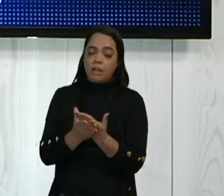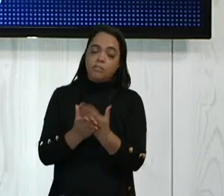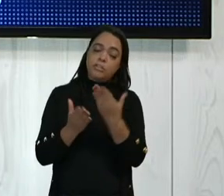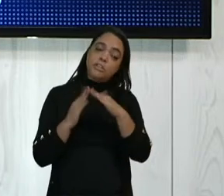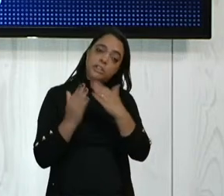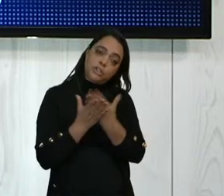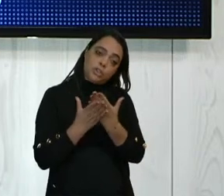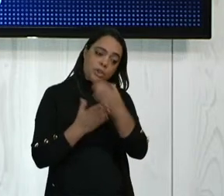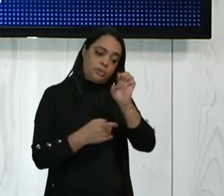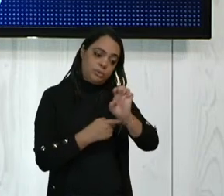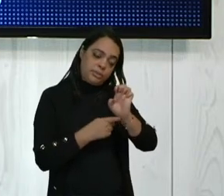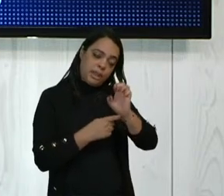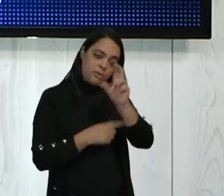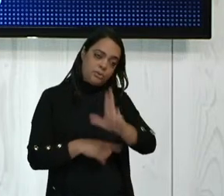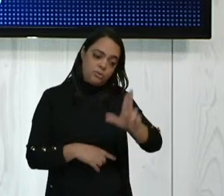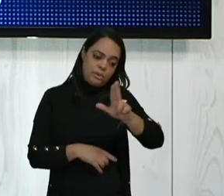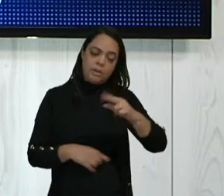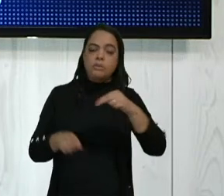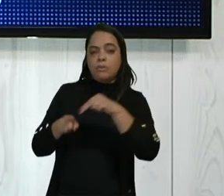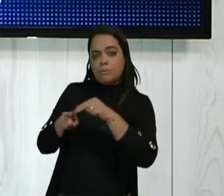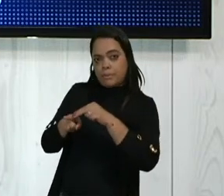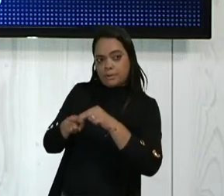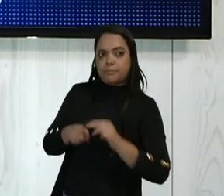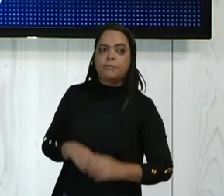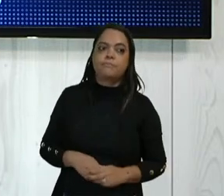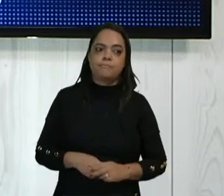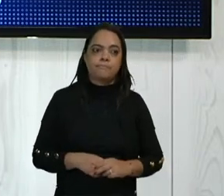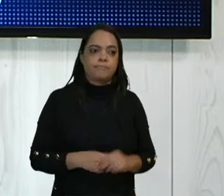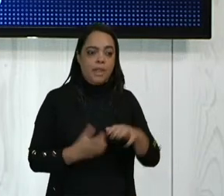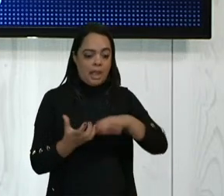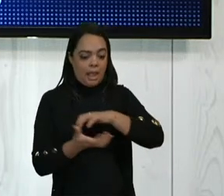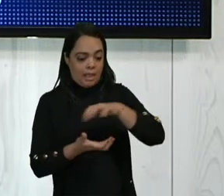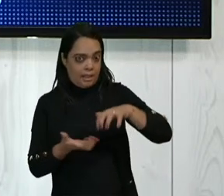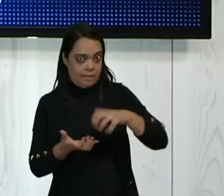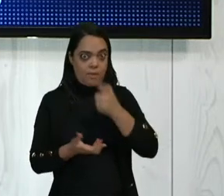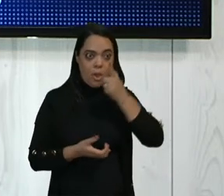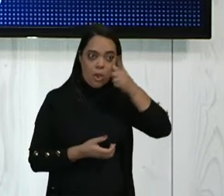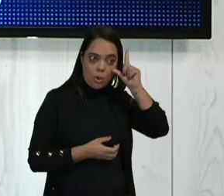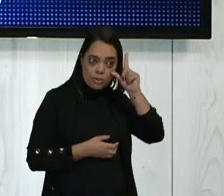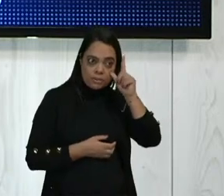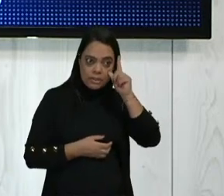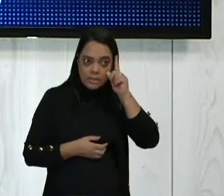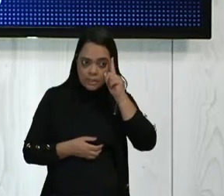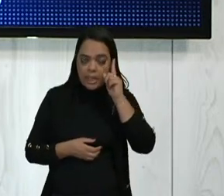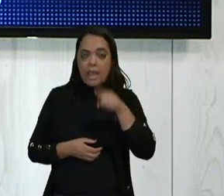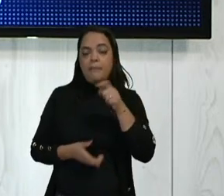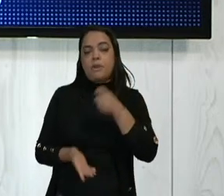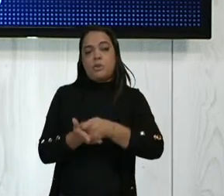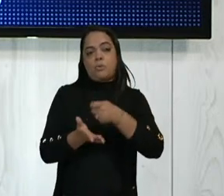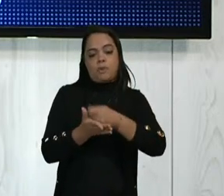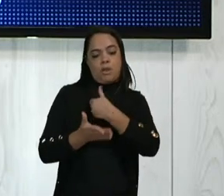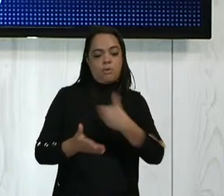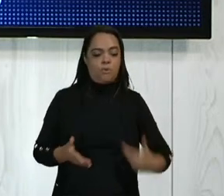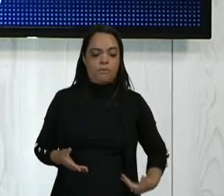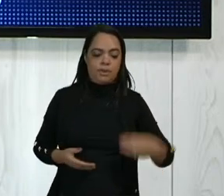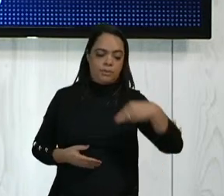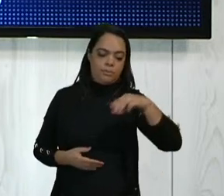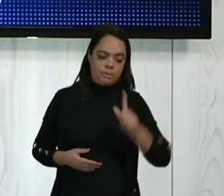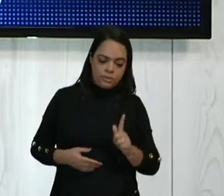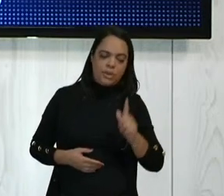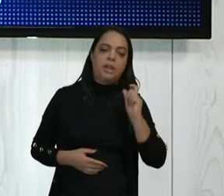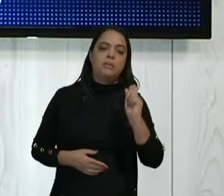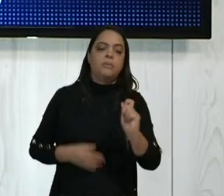Estadual de Ensino em Uberlândia e Uberaba. A paralisação de ontem ocorreu para cobrar ao Governo de Minas Gerais o